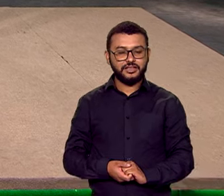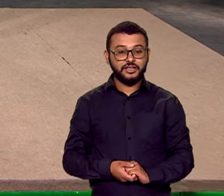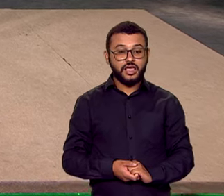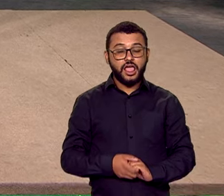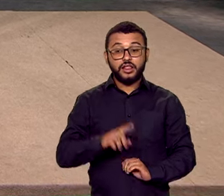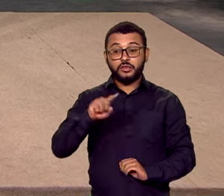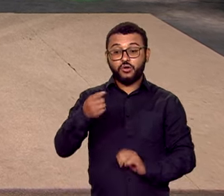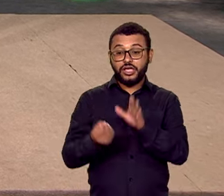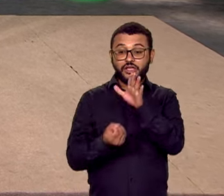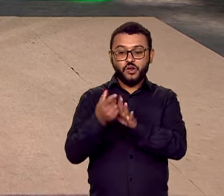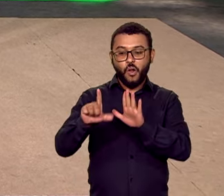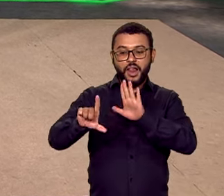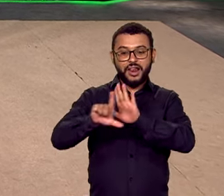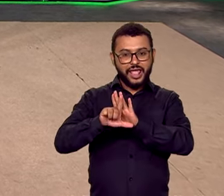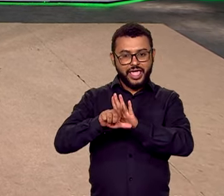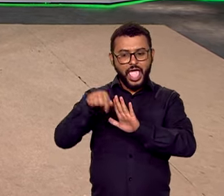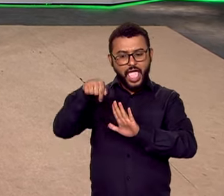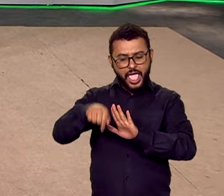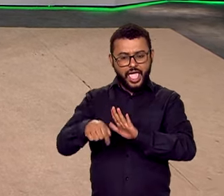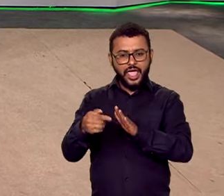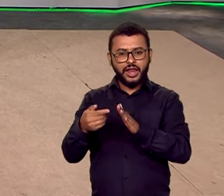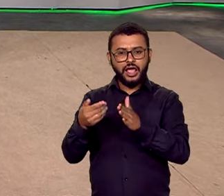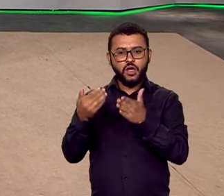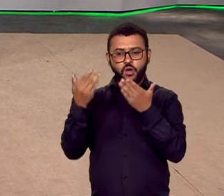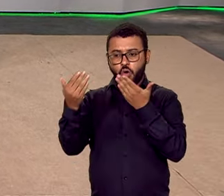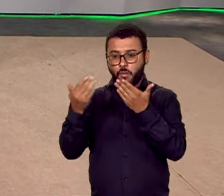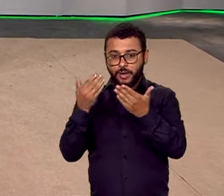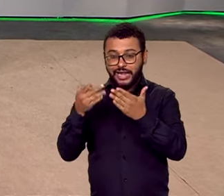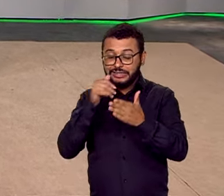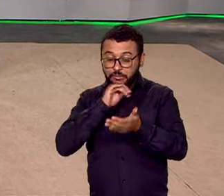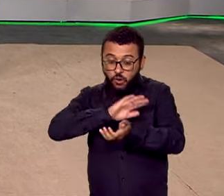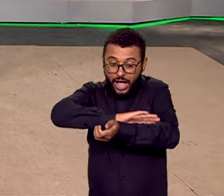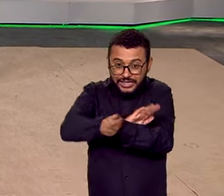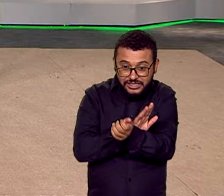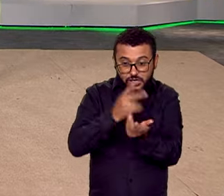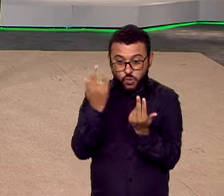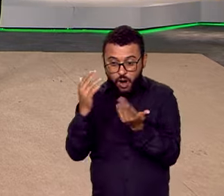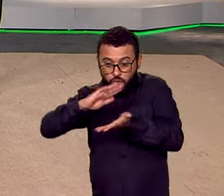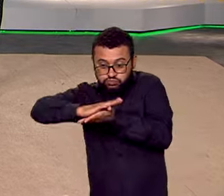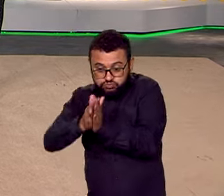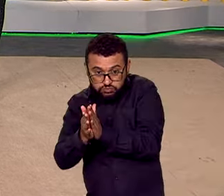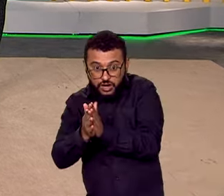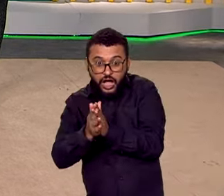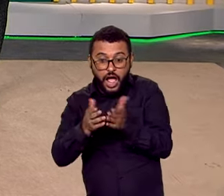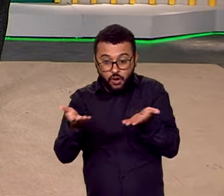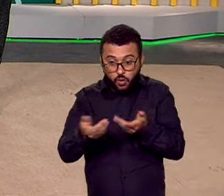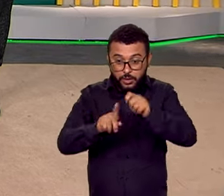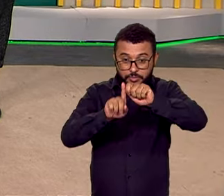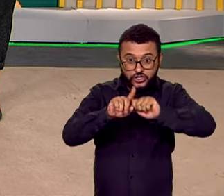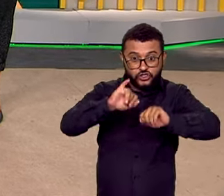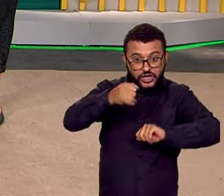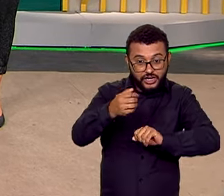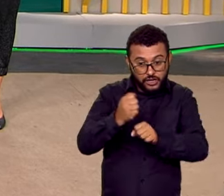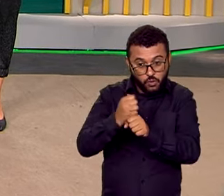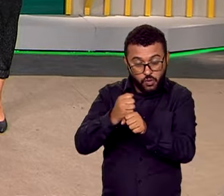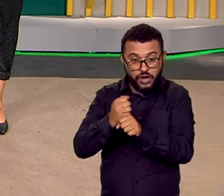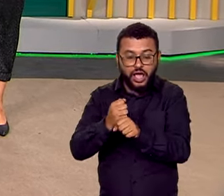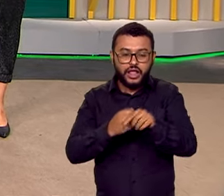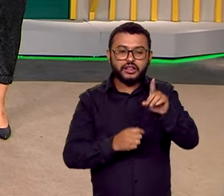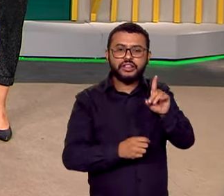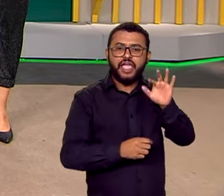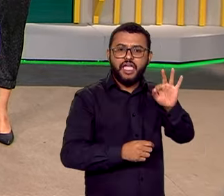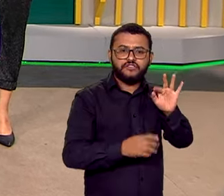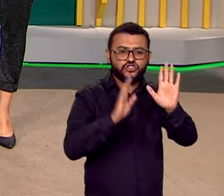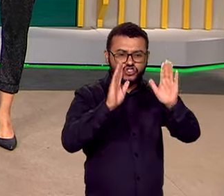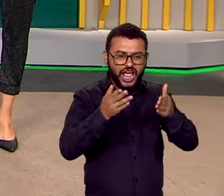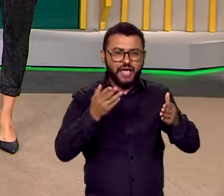Depois de entrar em vigor a lei que equipara injúria racial ao racismo, em janeiro deste ano, o Distrito Federal teve os dois primeiros